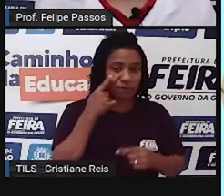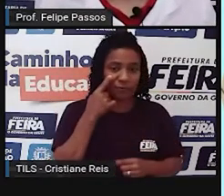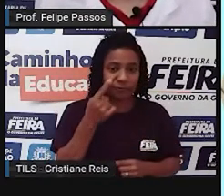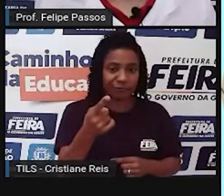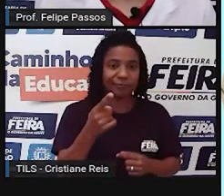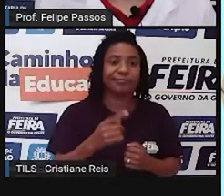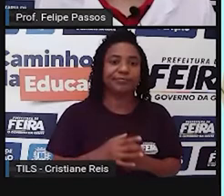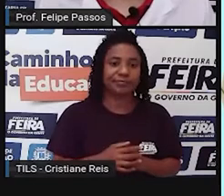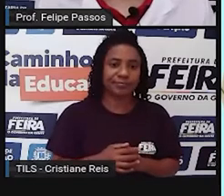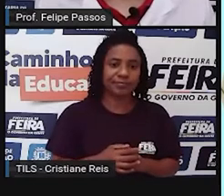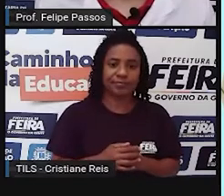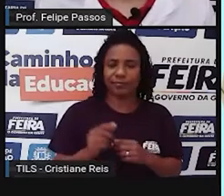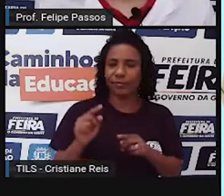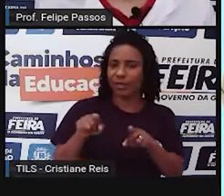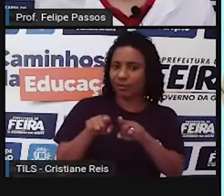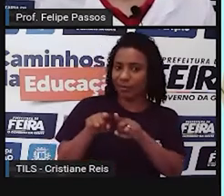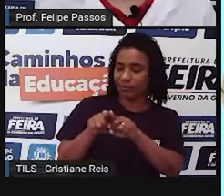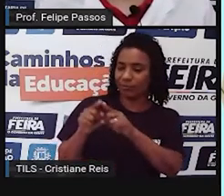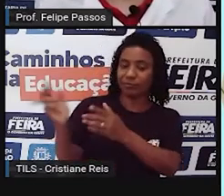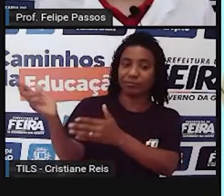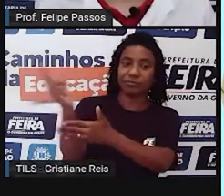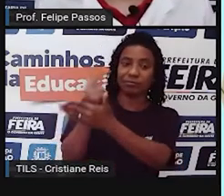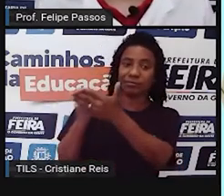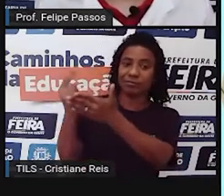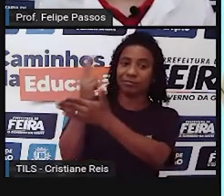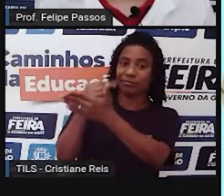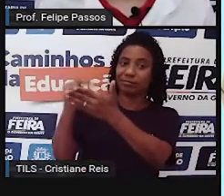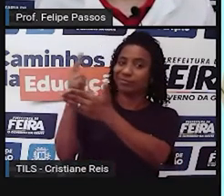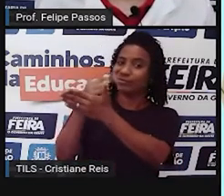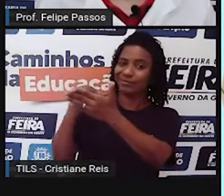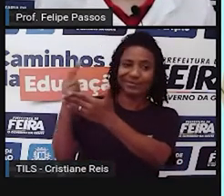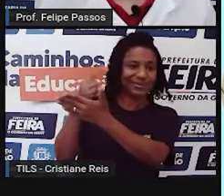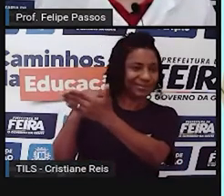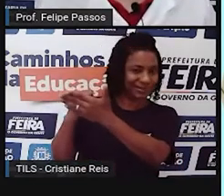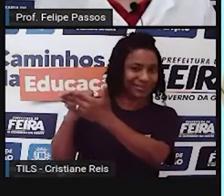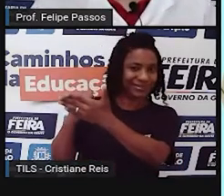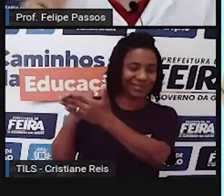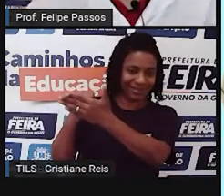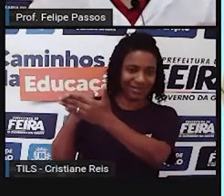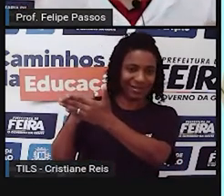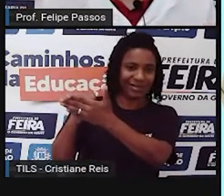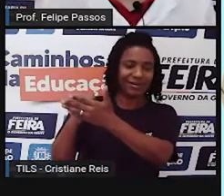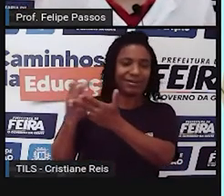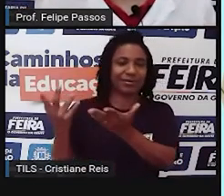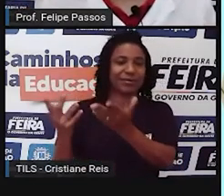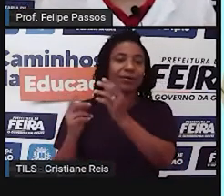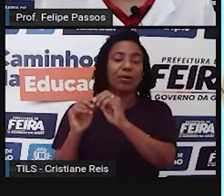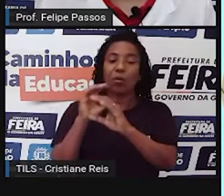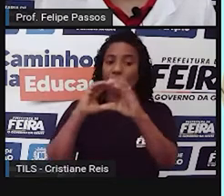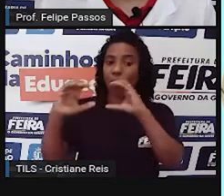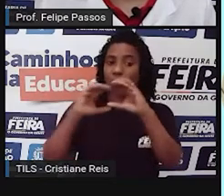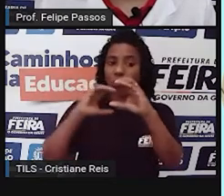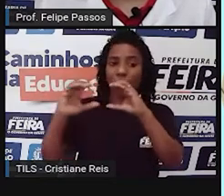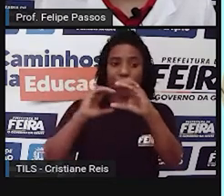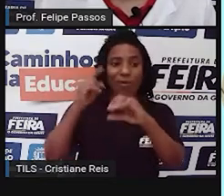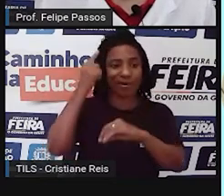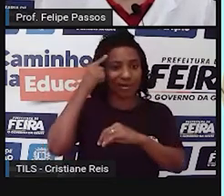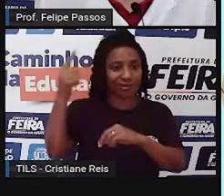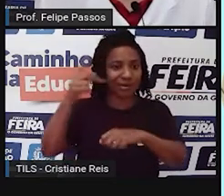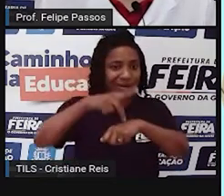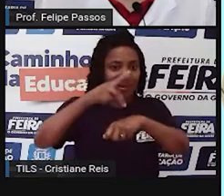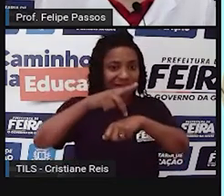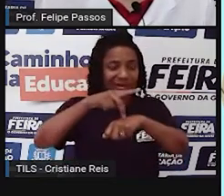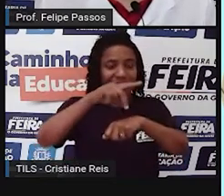uma coisa simples como um desenho é uma forma de comunicação, né? Quando o ser humano fez aqueles desenhos lá nas cavernas,